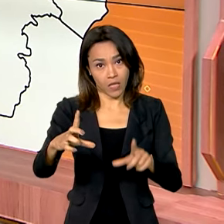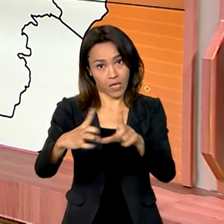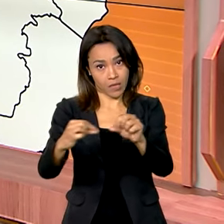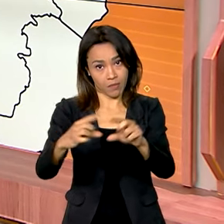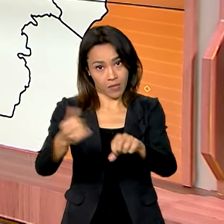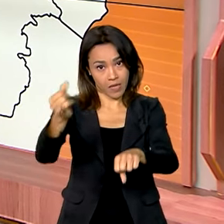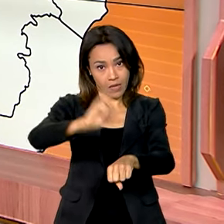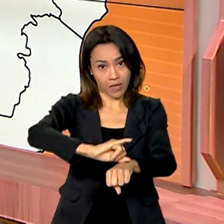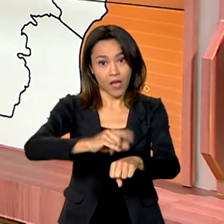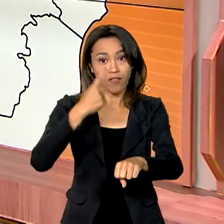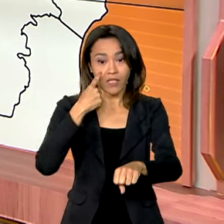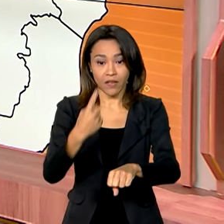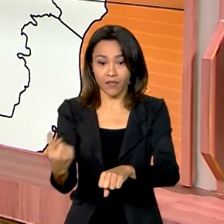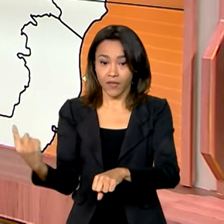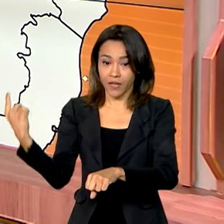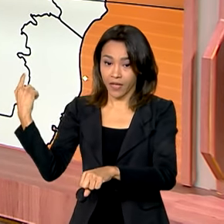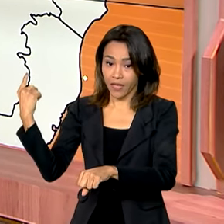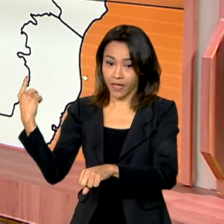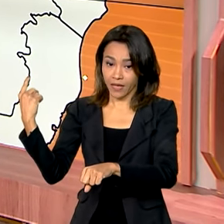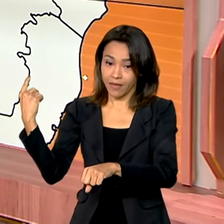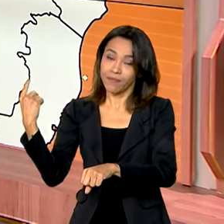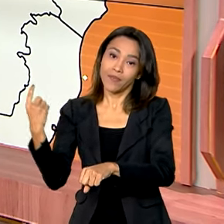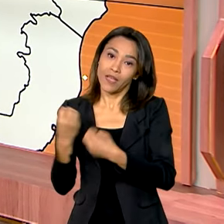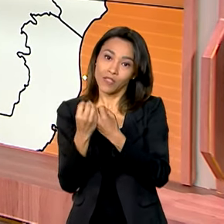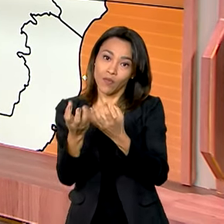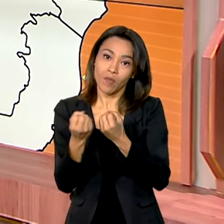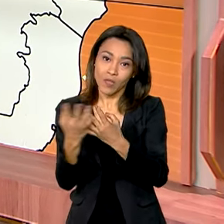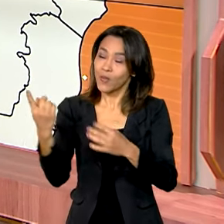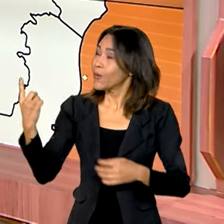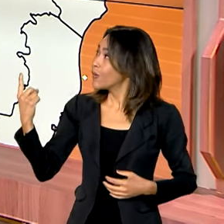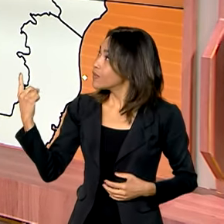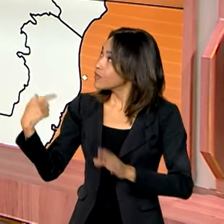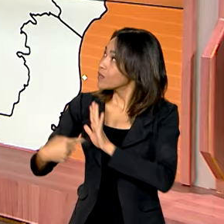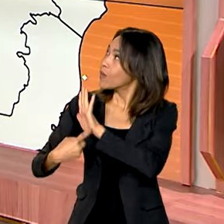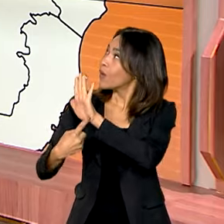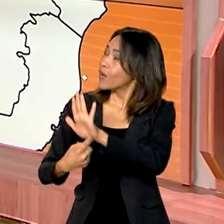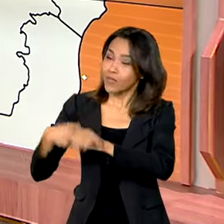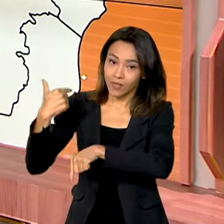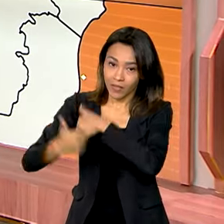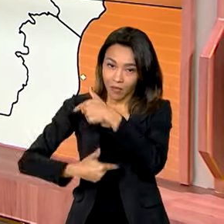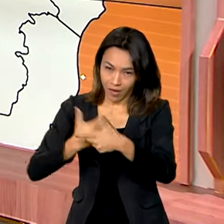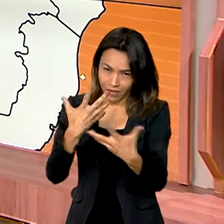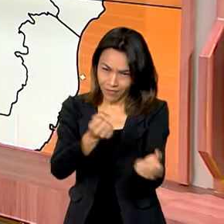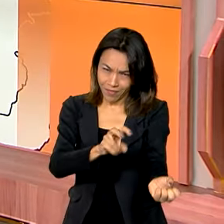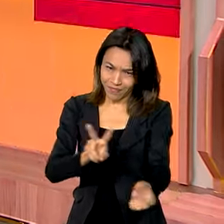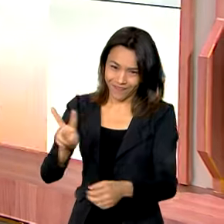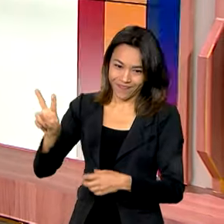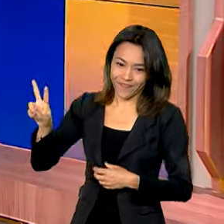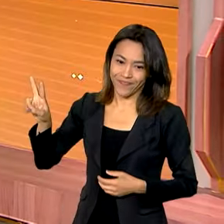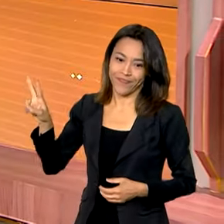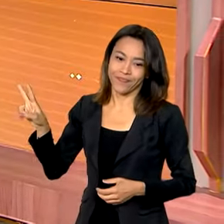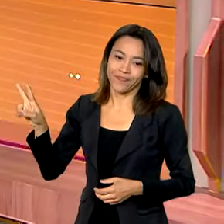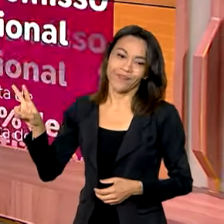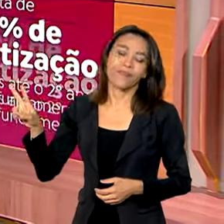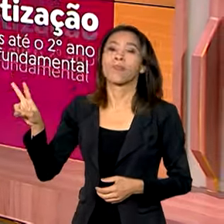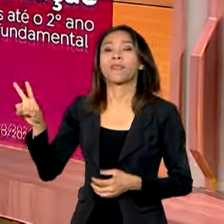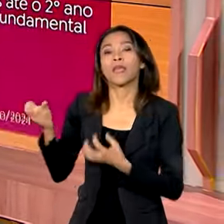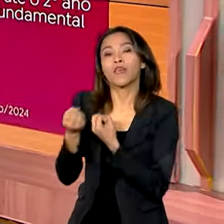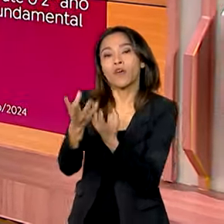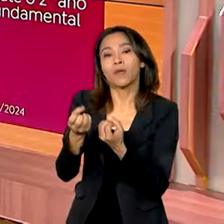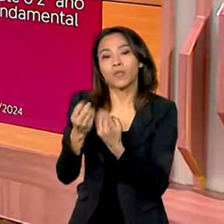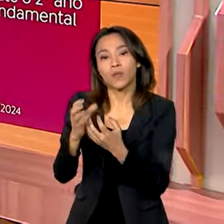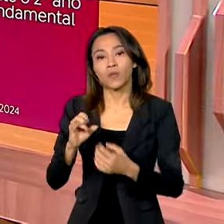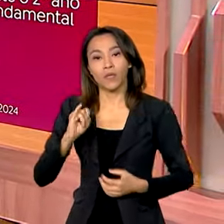informações da plataforma Comunica BR, que mostra as ações do governo. Vamos dar uma olhada aqui na tela. Segundo dados do IBGE,